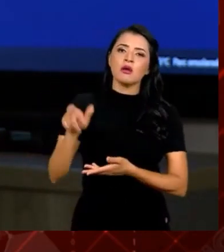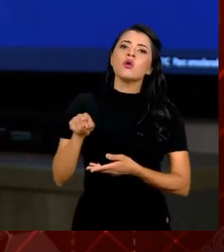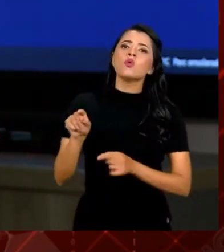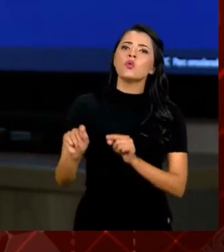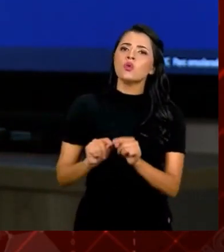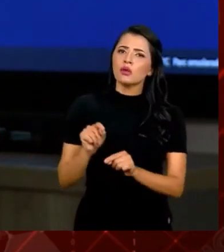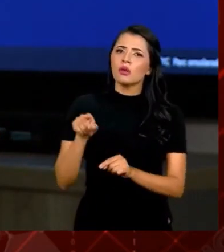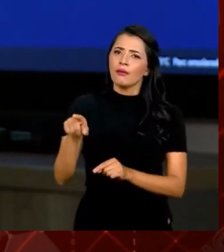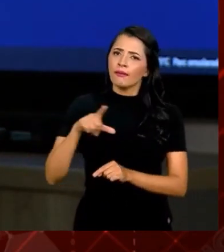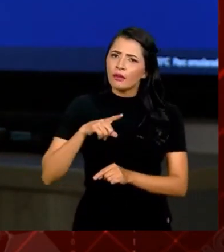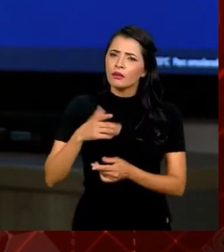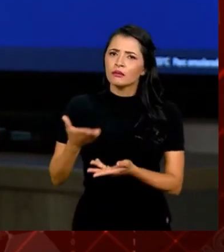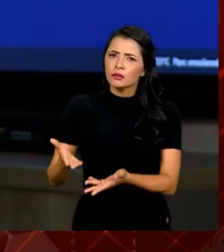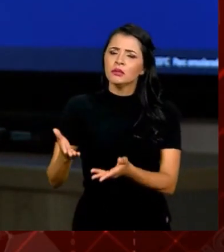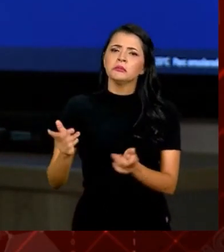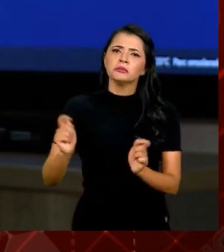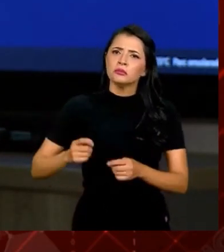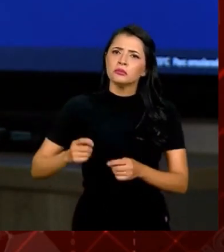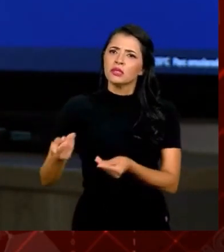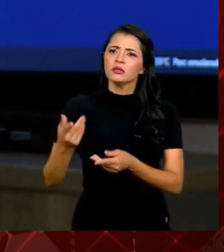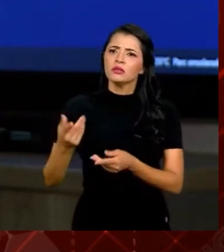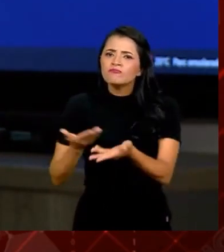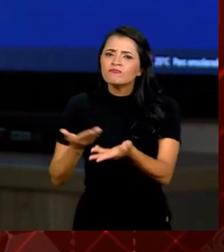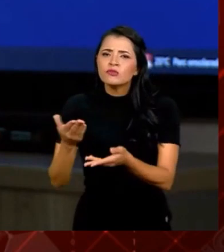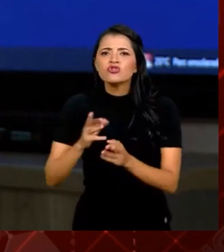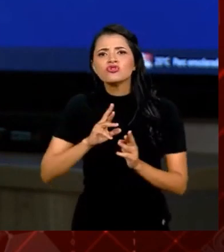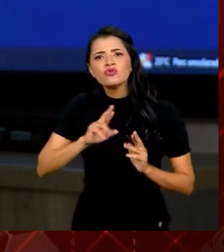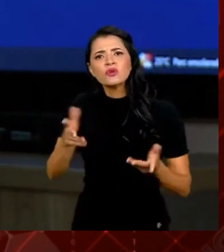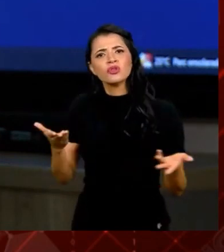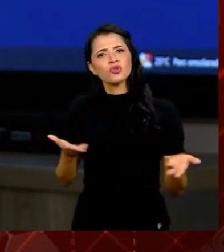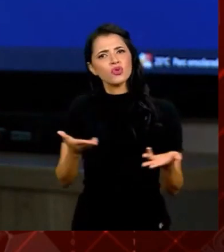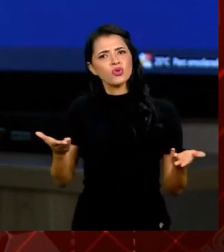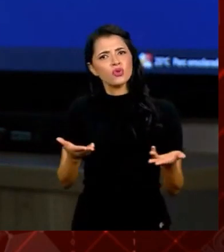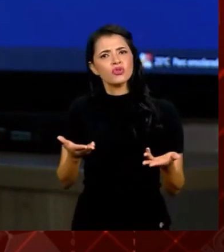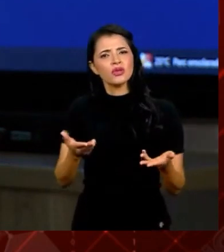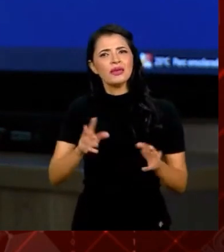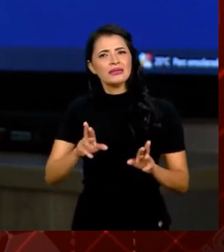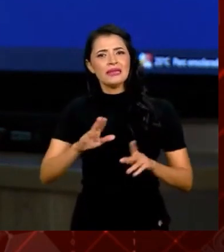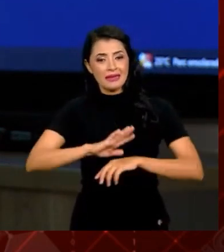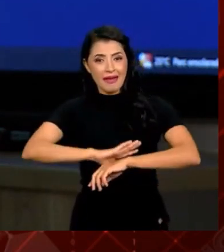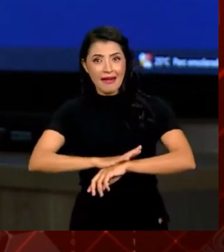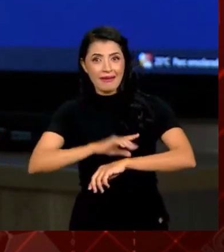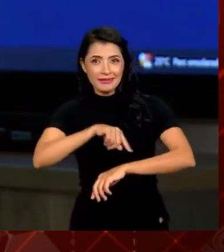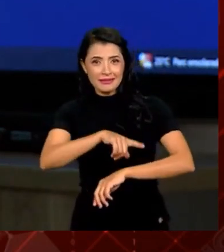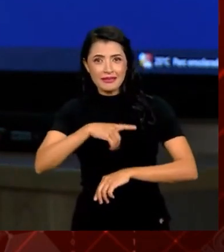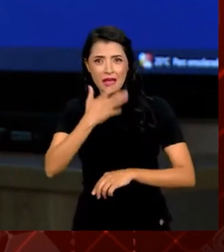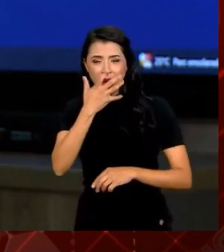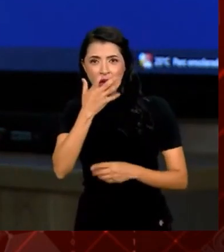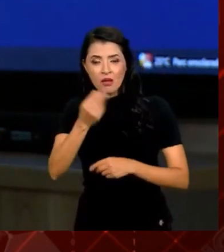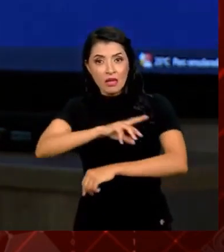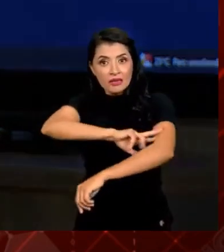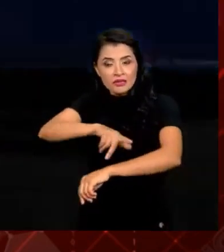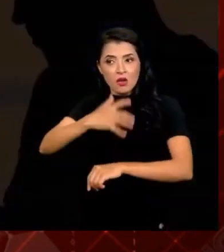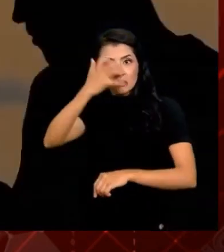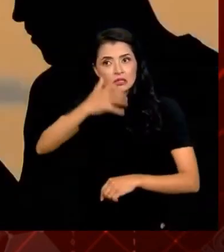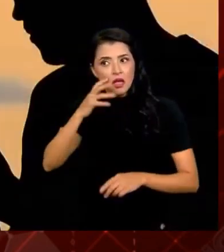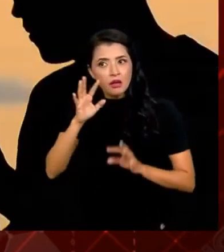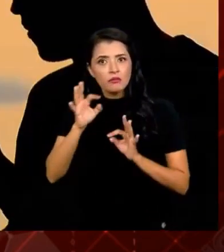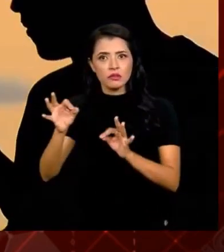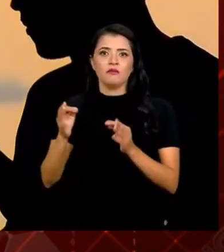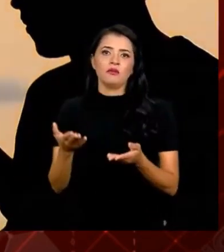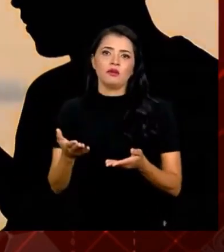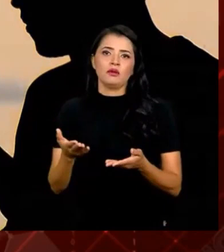tratada de uma outra forma, sem que a questão racial não seja tratada de maneira séria pelos governos.